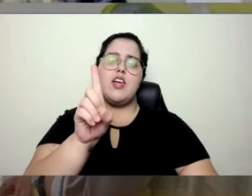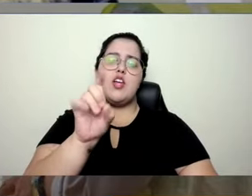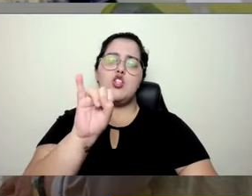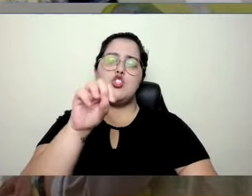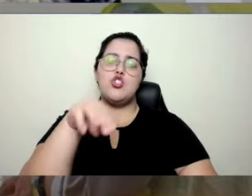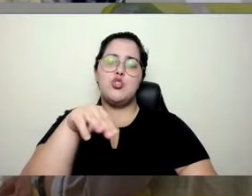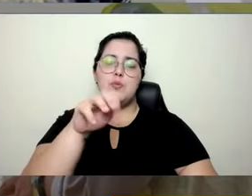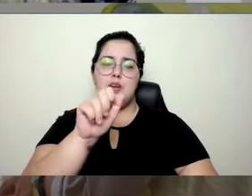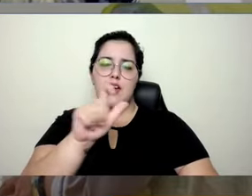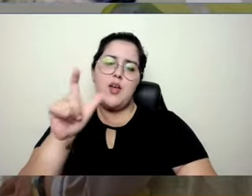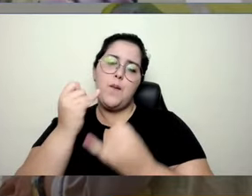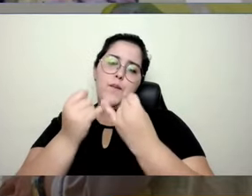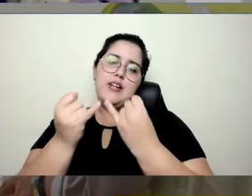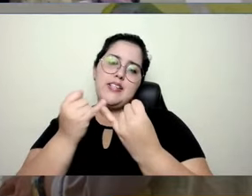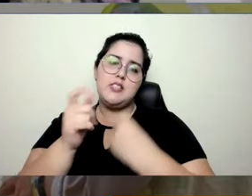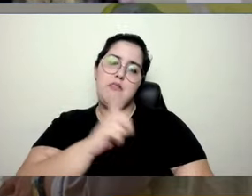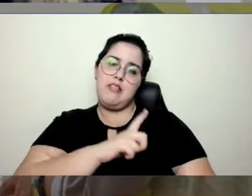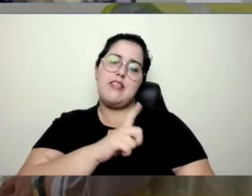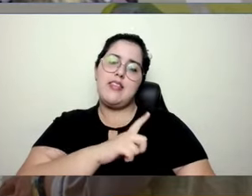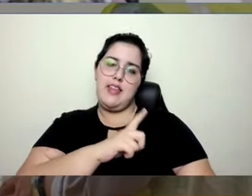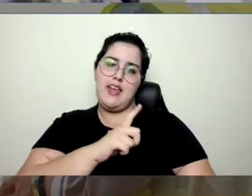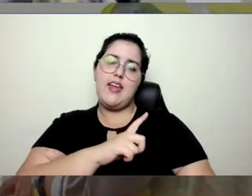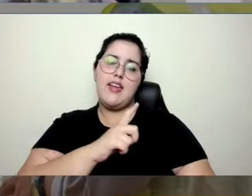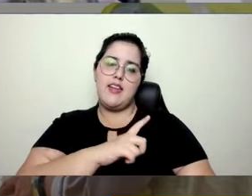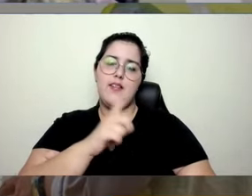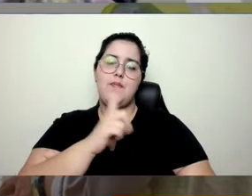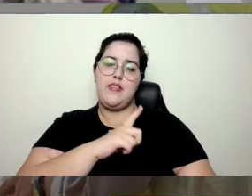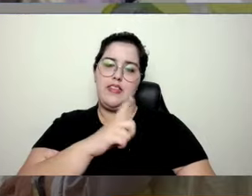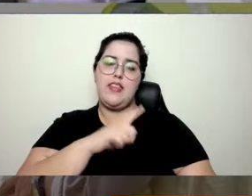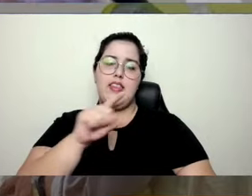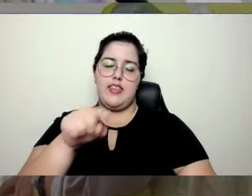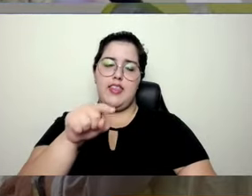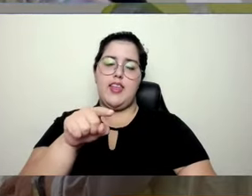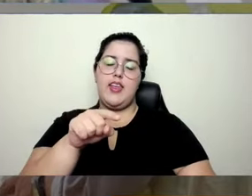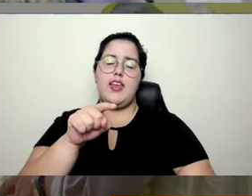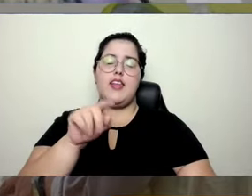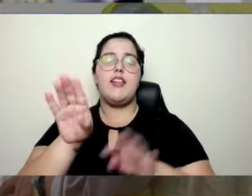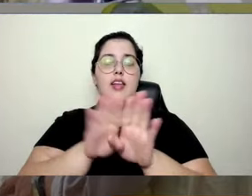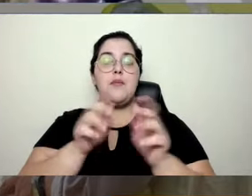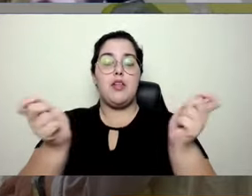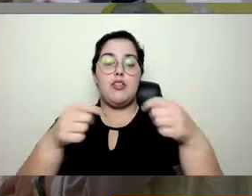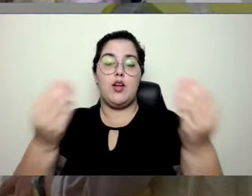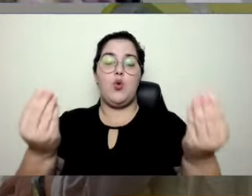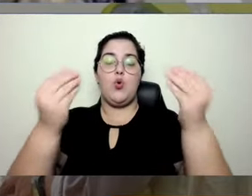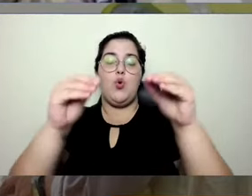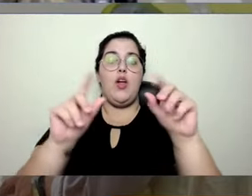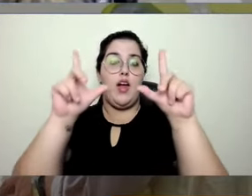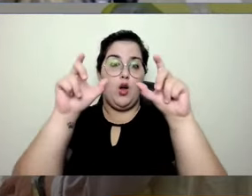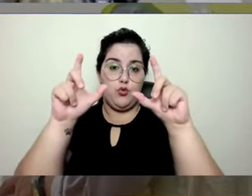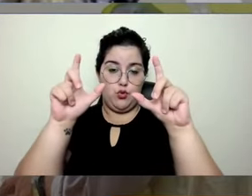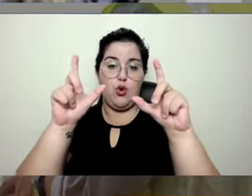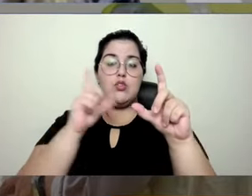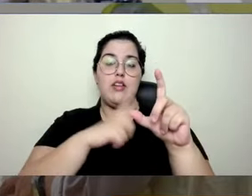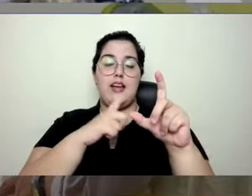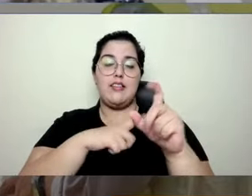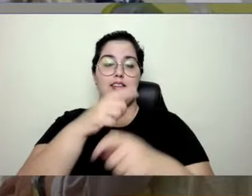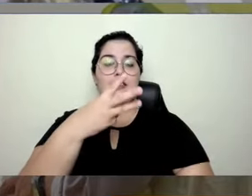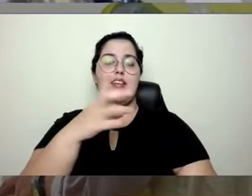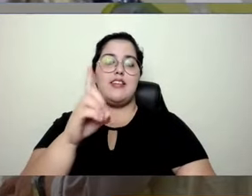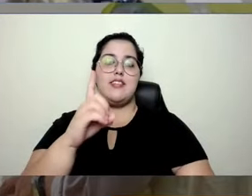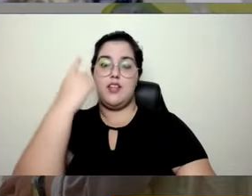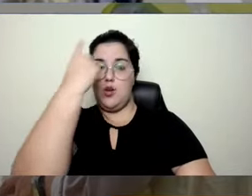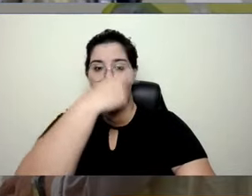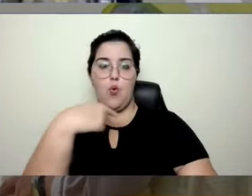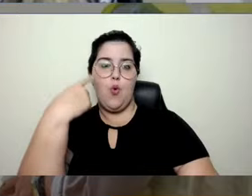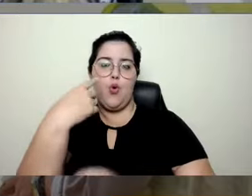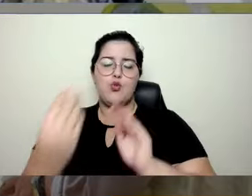muito parecido. Tem algumas plataformas que captam a sua foto e colocam de forma tridimensional no rosto de um